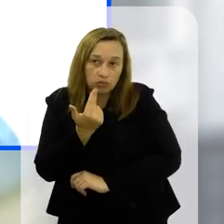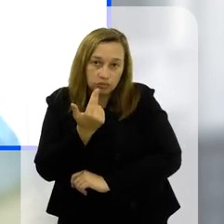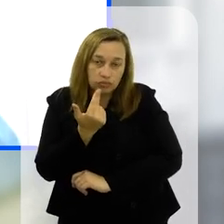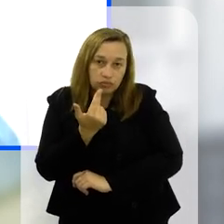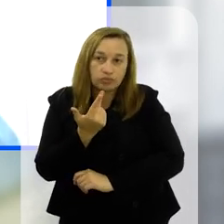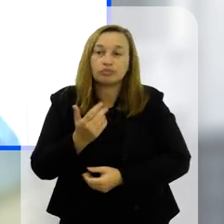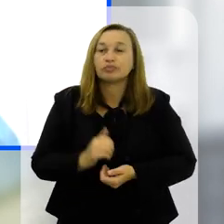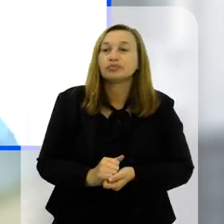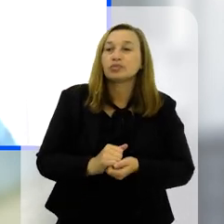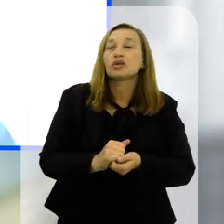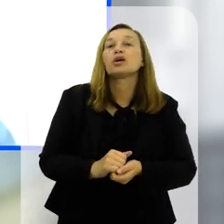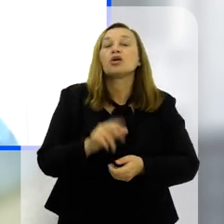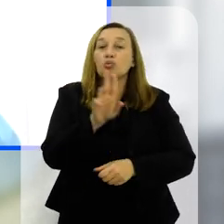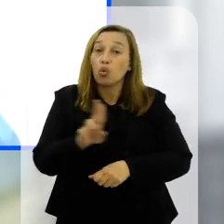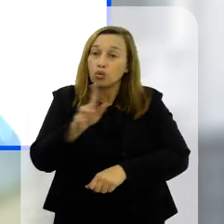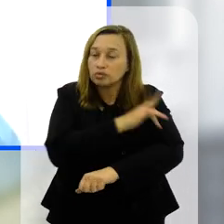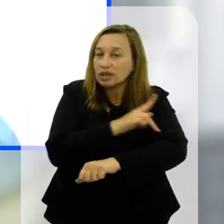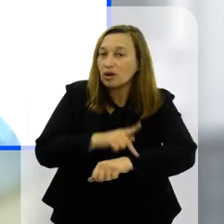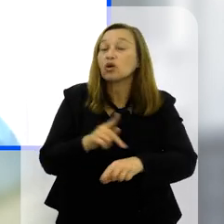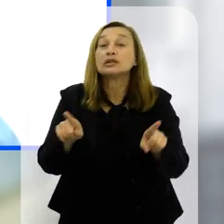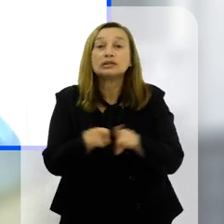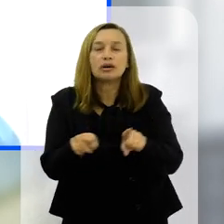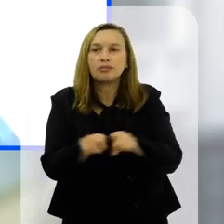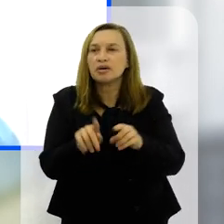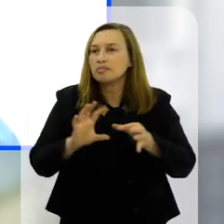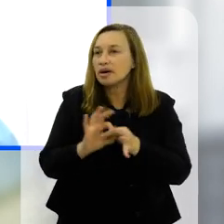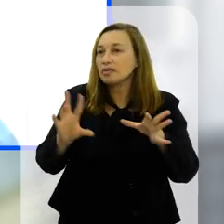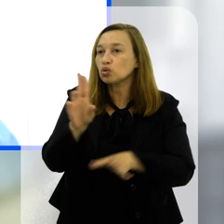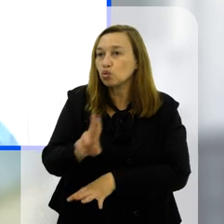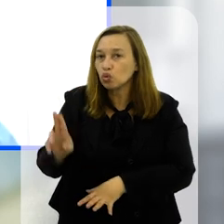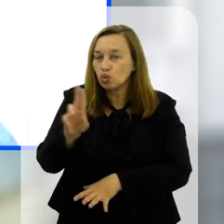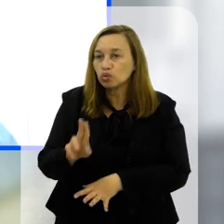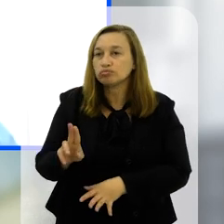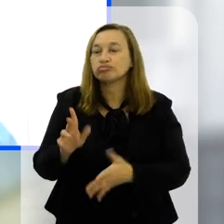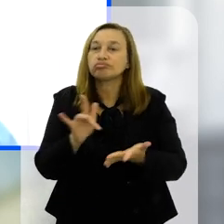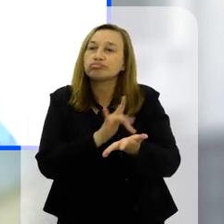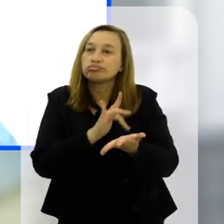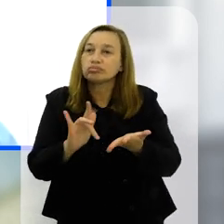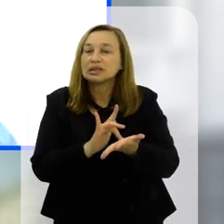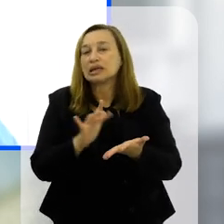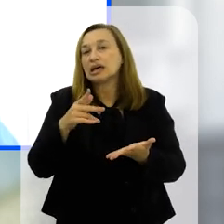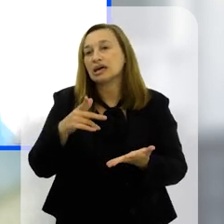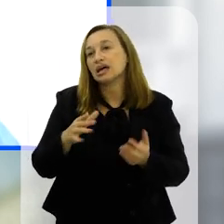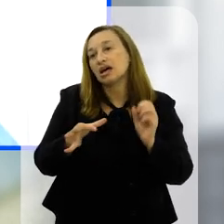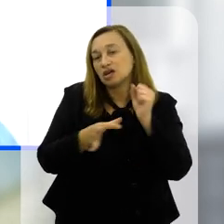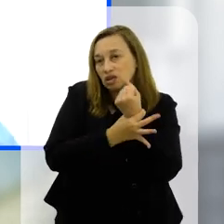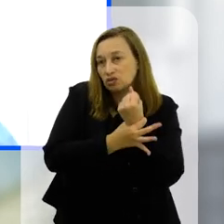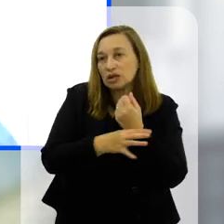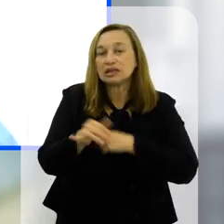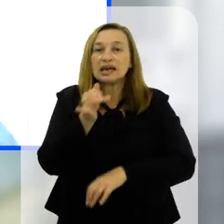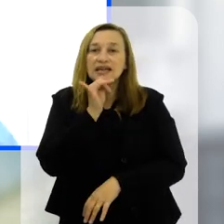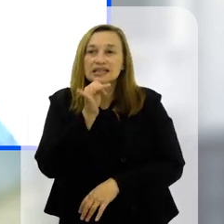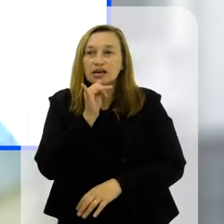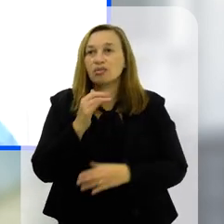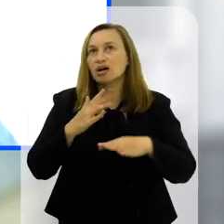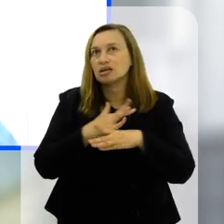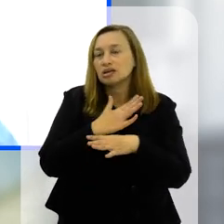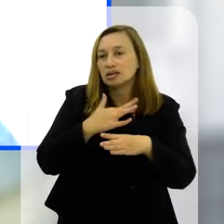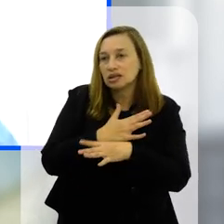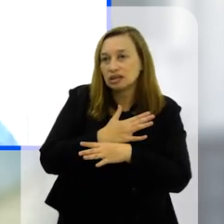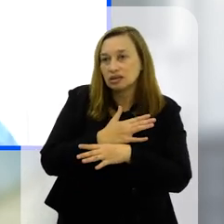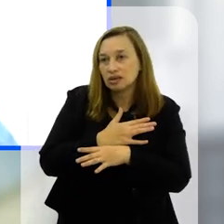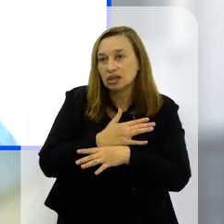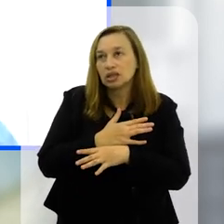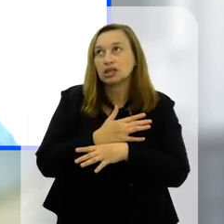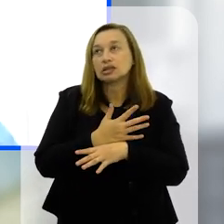uma finalidade pedagógica a gente também permite o uso de celular pra questões de segurança então por exemplo a cidade